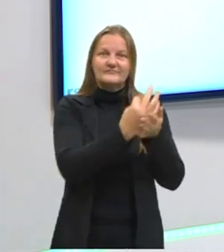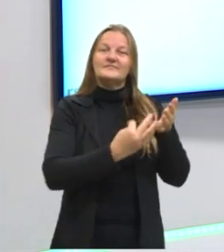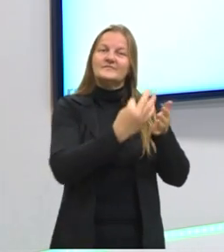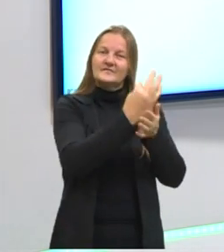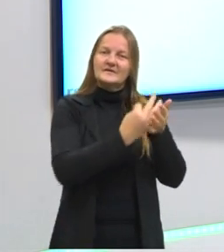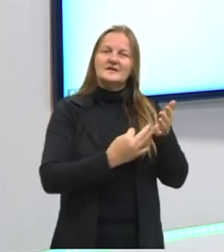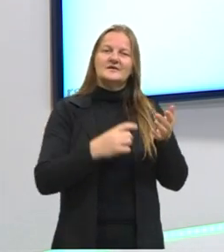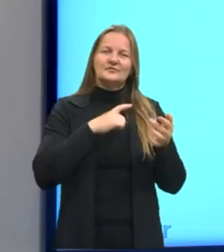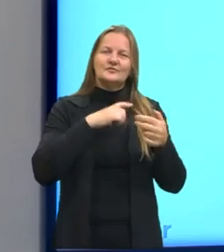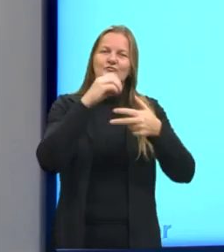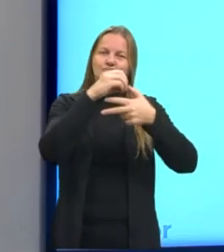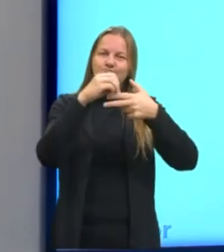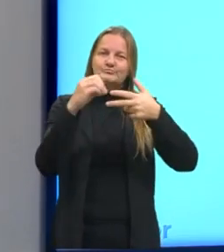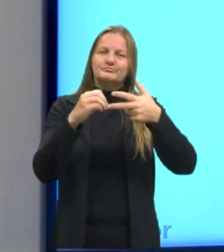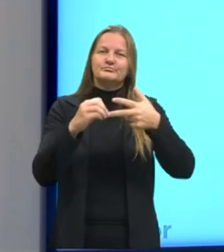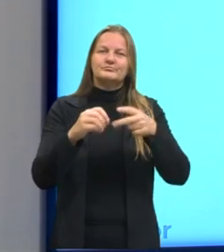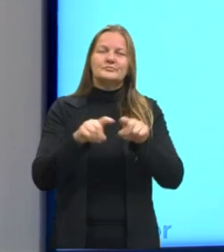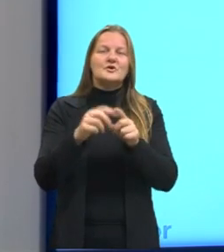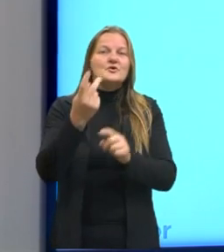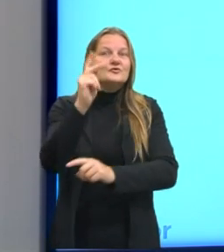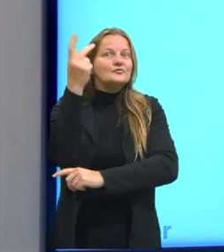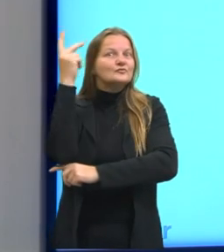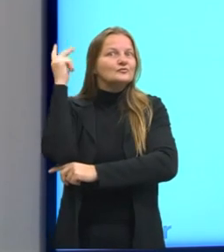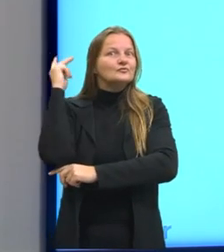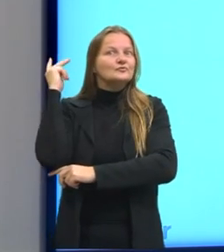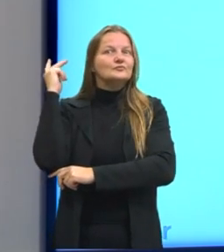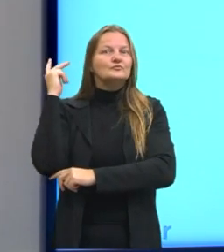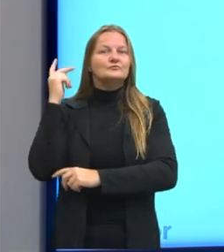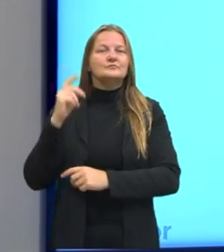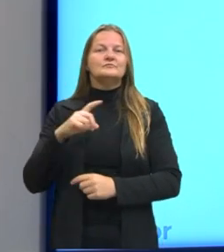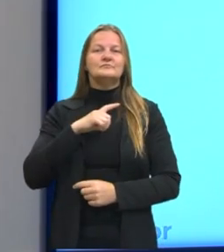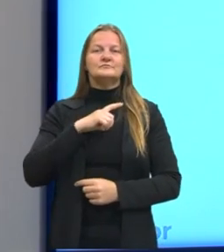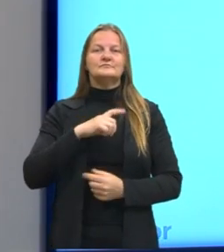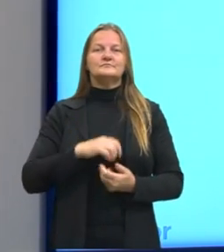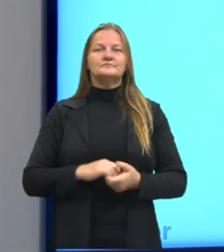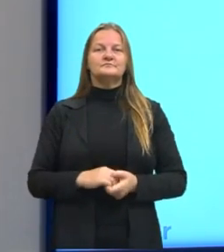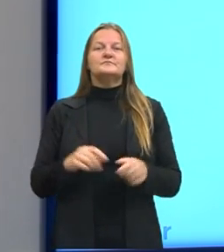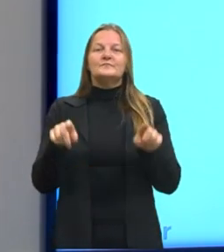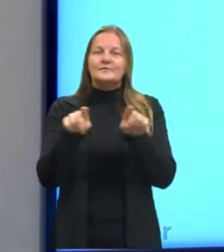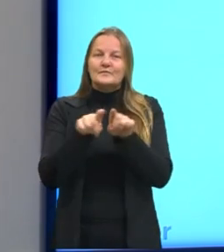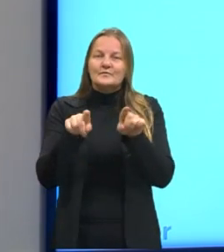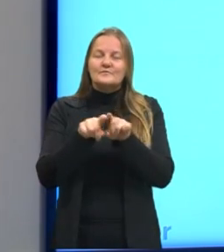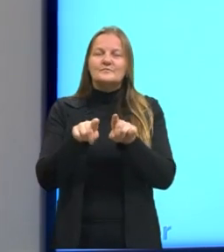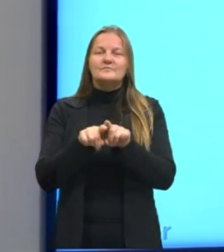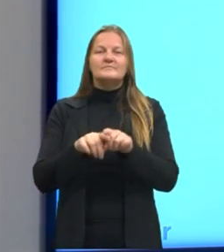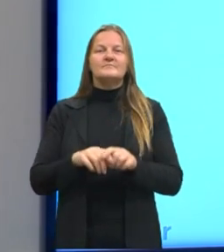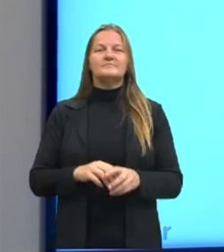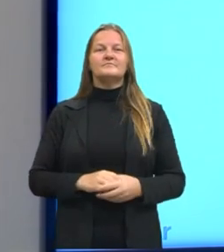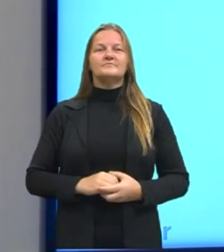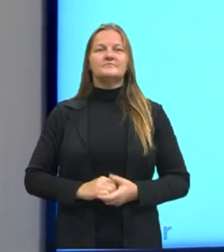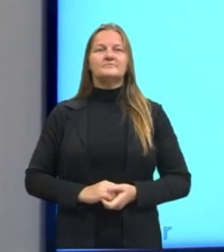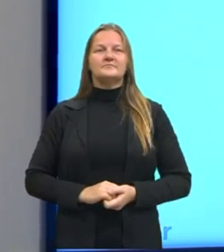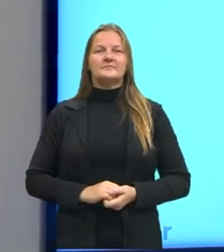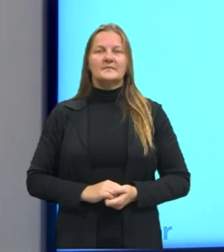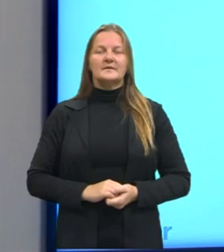Tivemos questões históricas, também nós encontramos